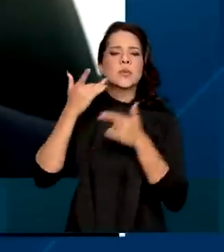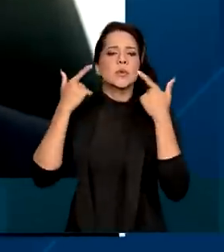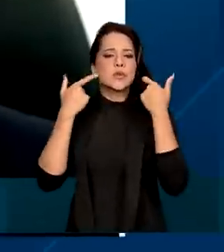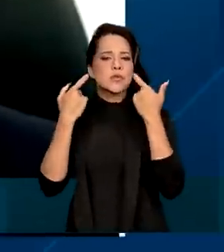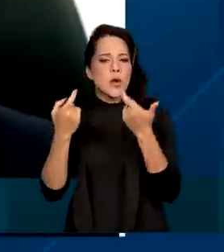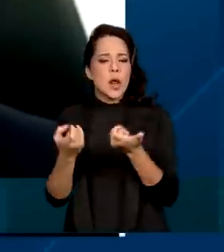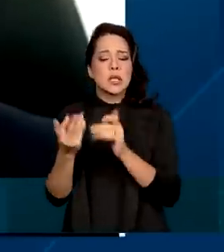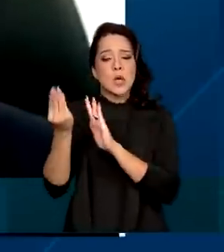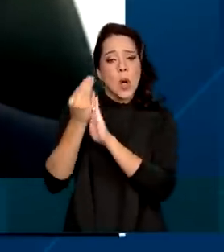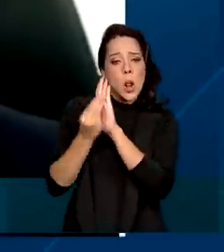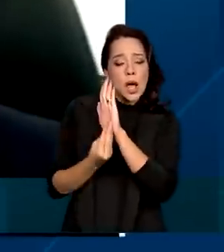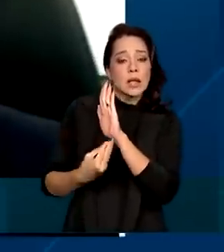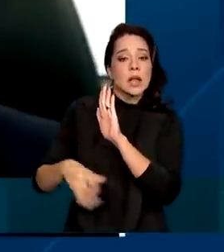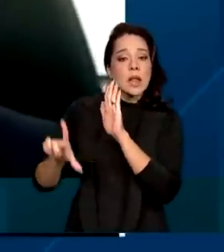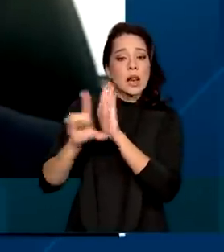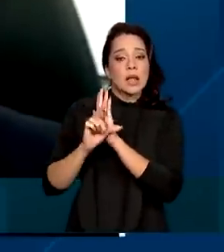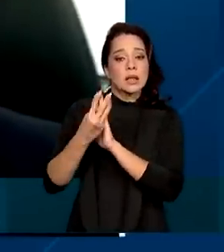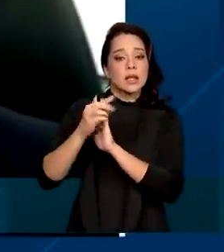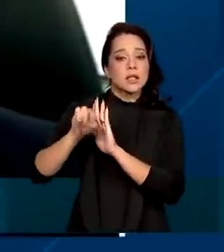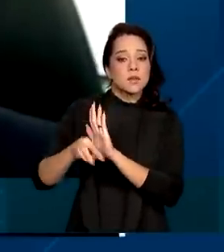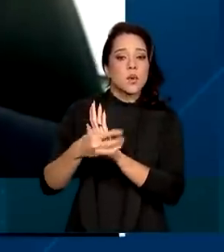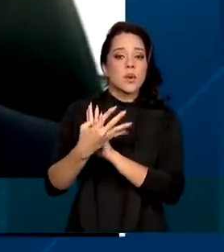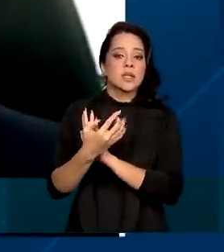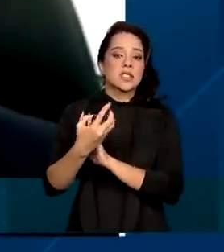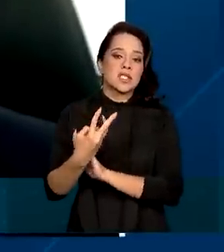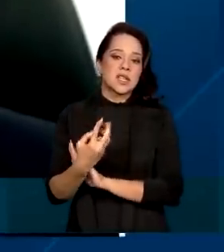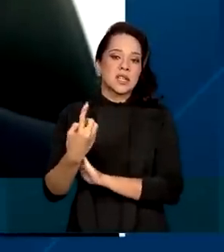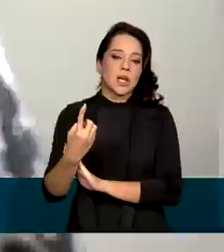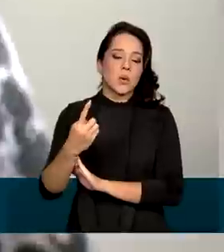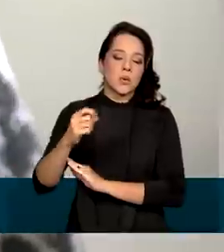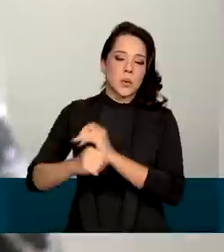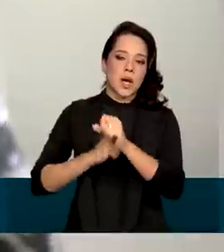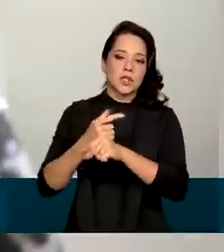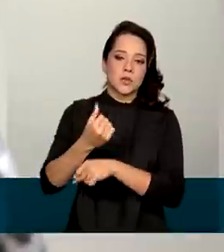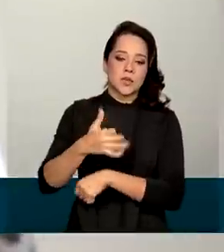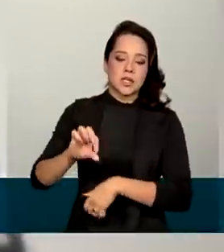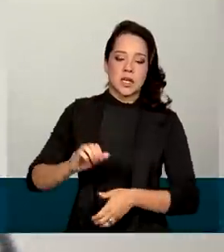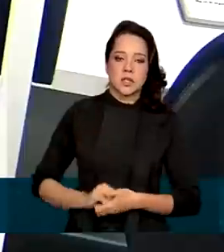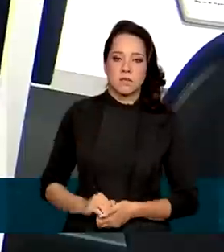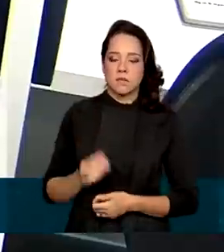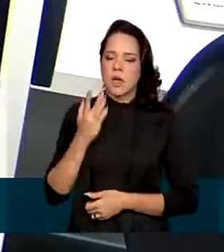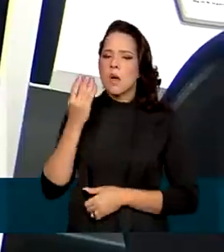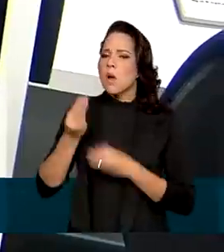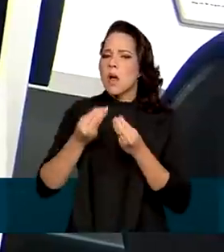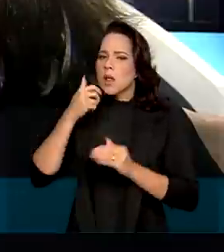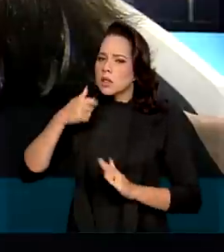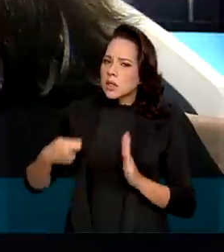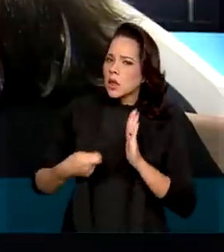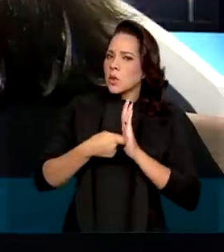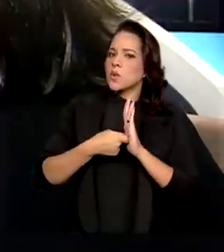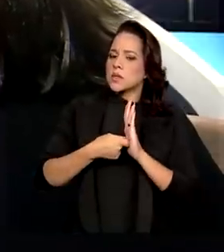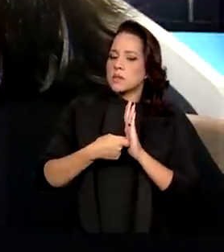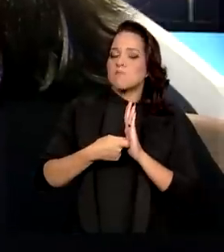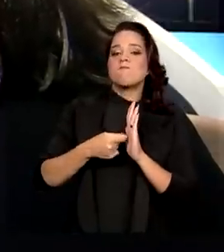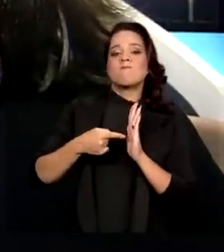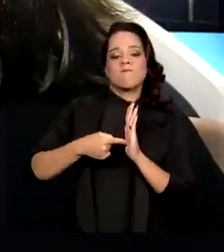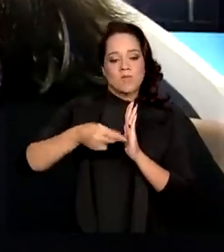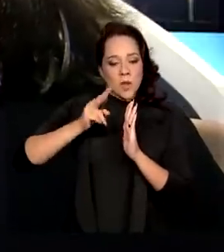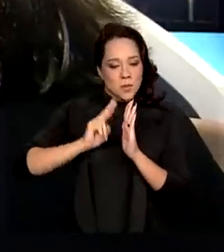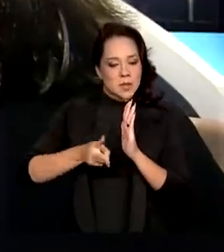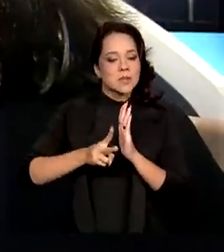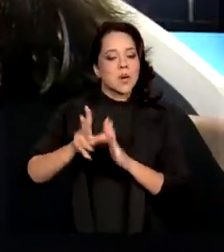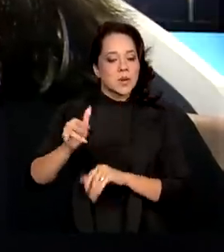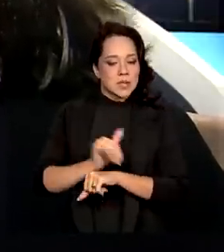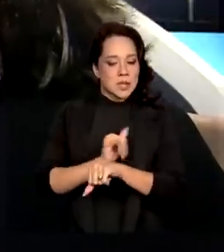tipificadas na Lei 3.431 de 2017. Os canais de denúncia continuaram como uma das principais